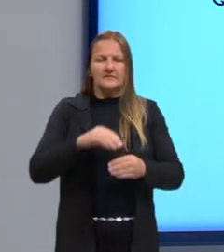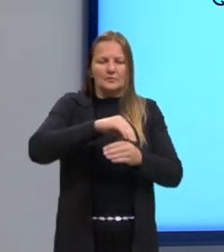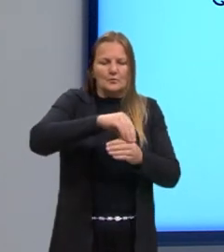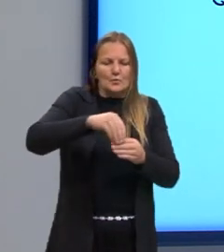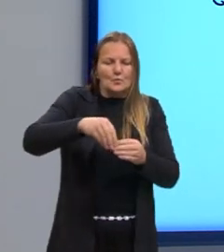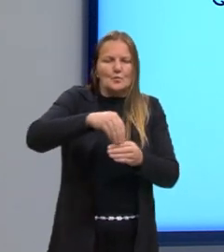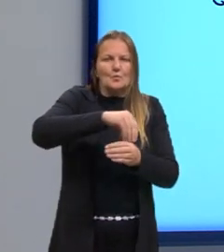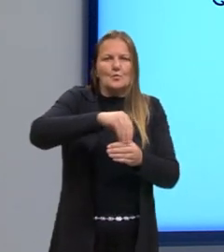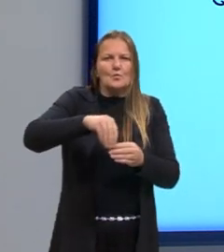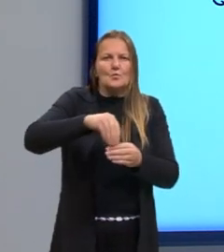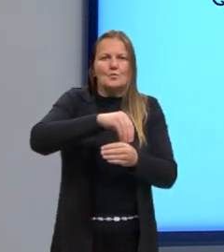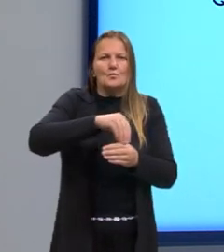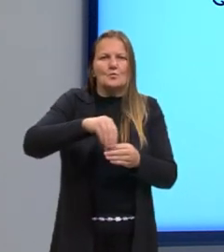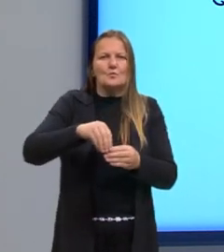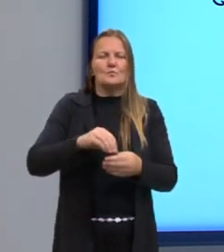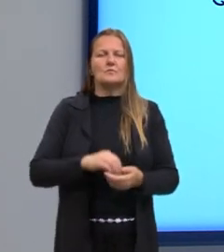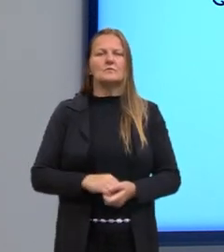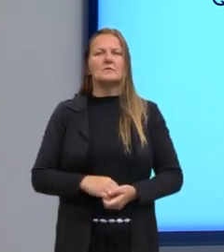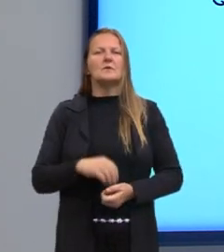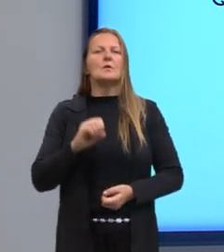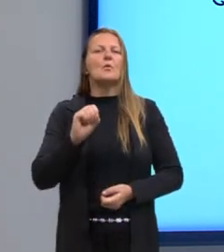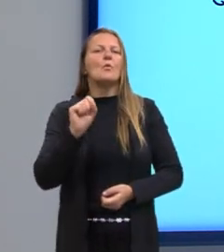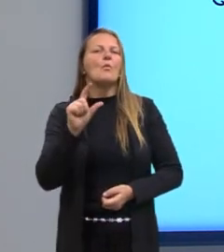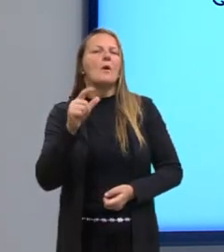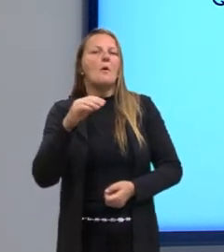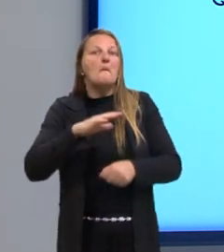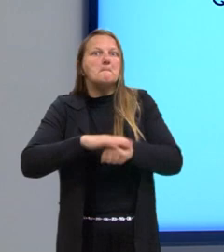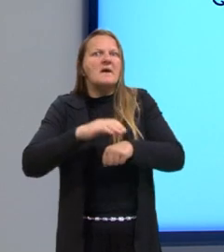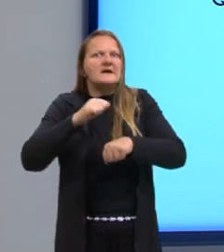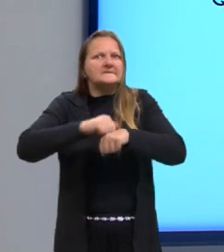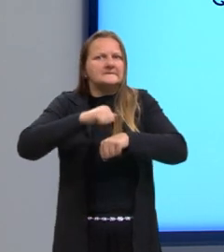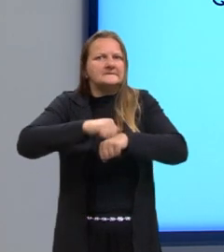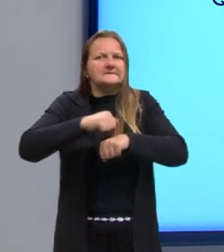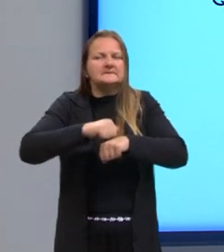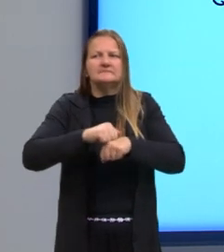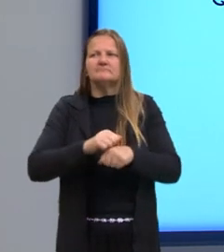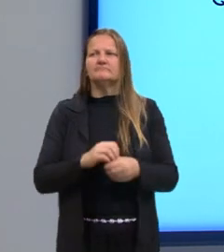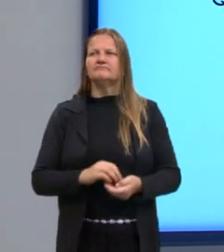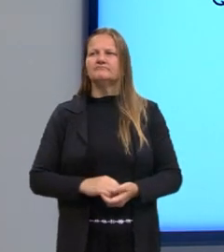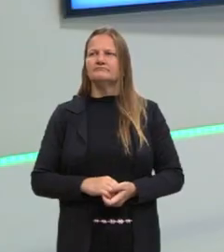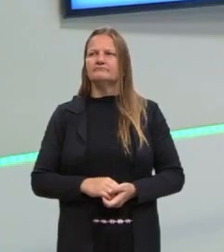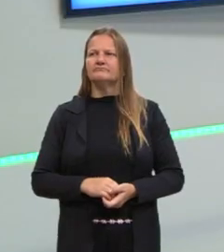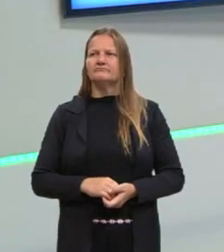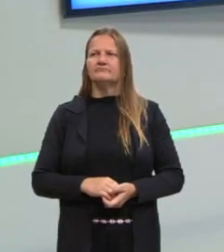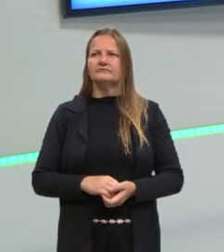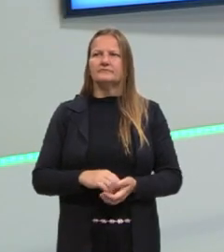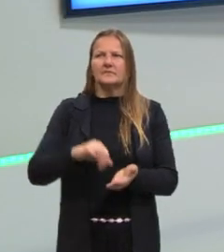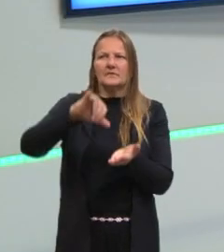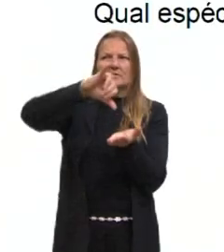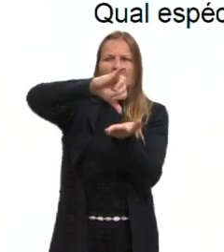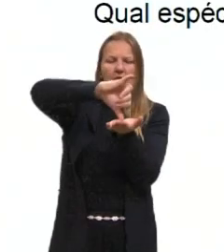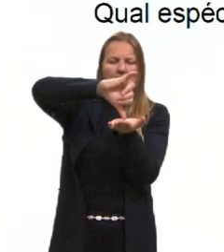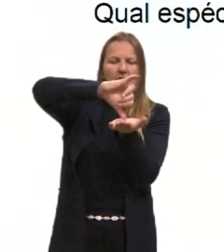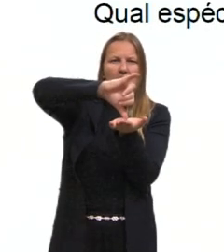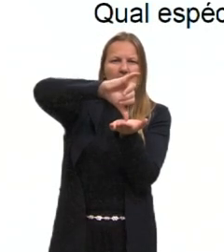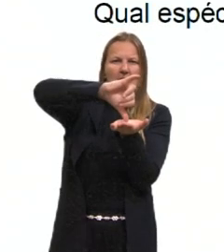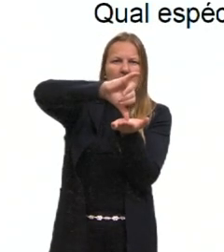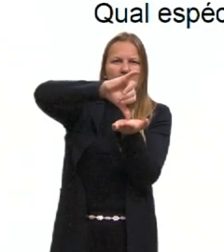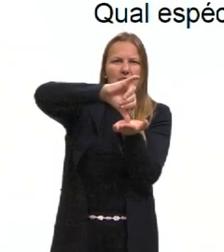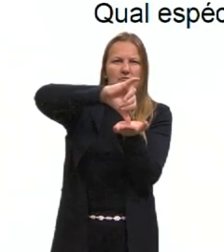não seria também, né? Estão raciocinando aí comigo? Então, olha, só uma boa pedida seria o chilema, né? Olha essa parte aqui,